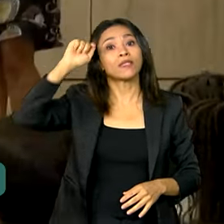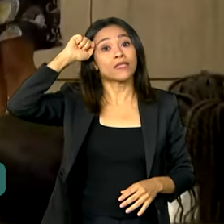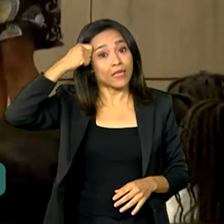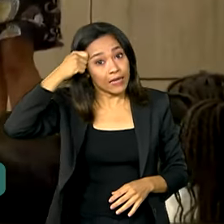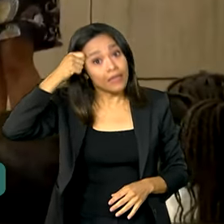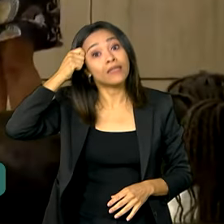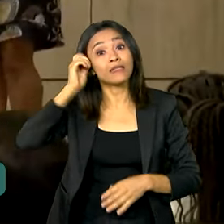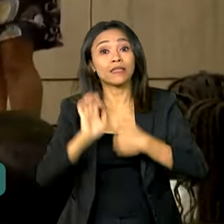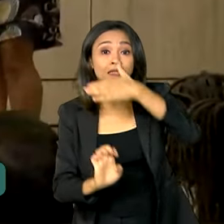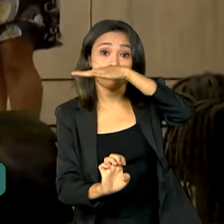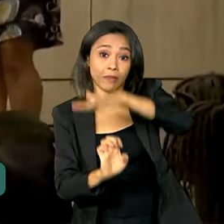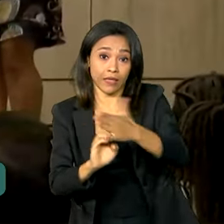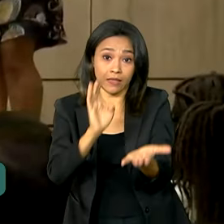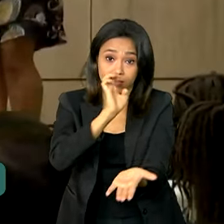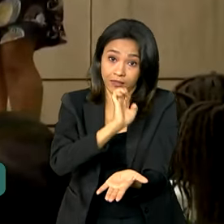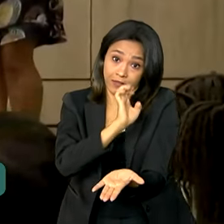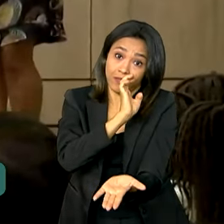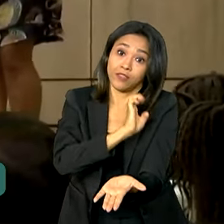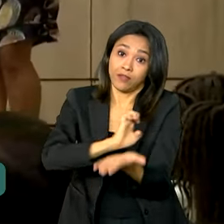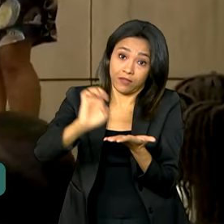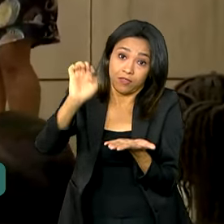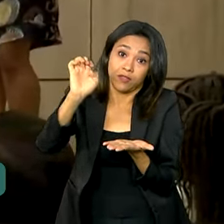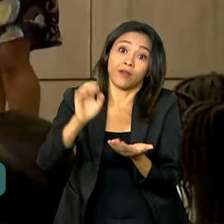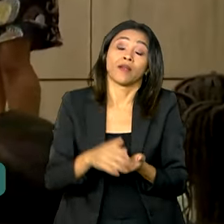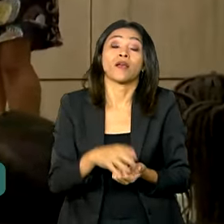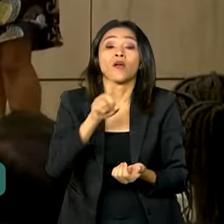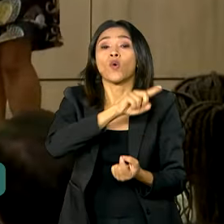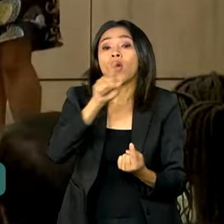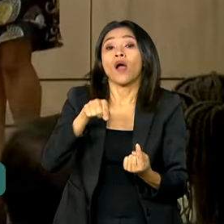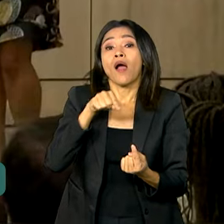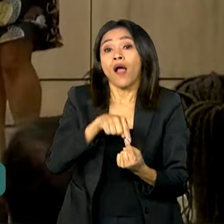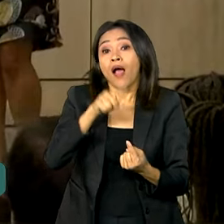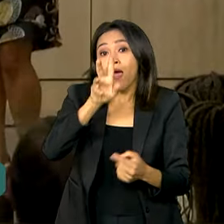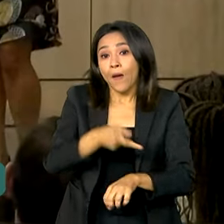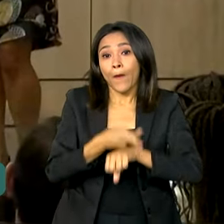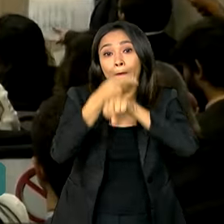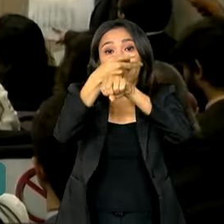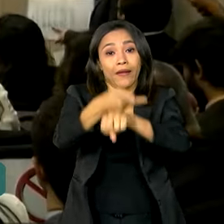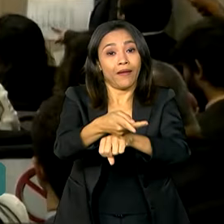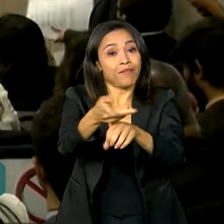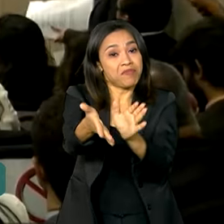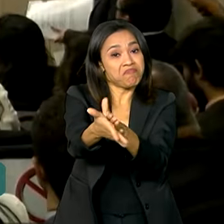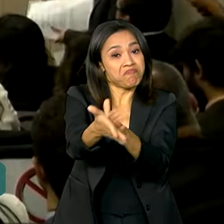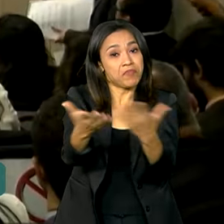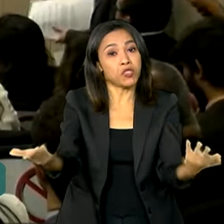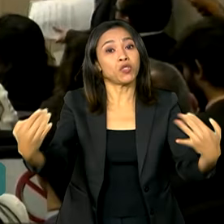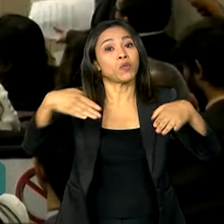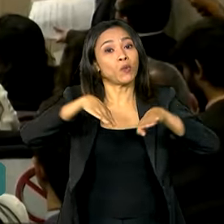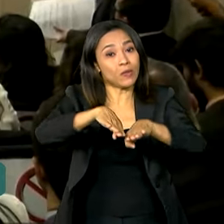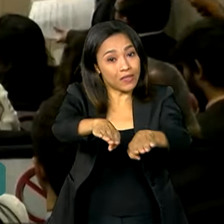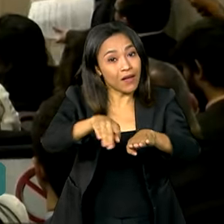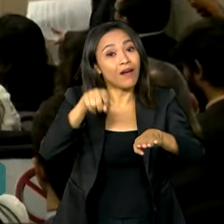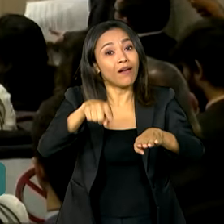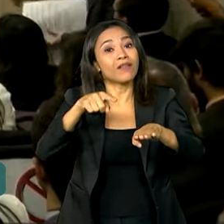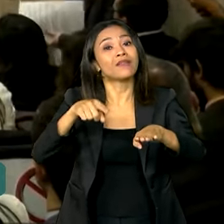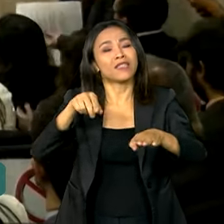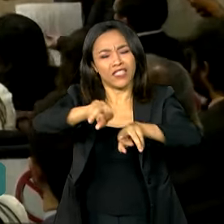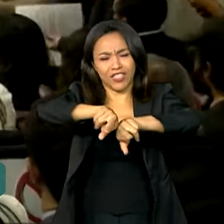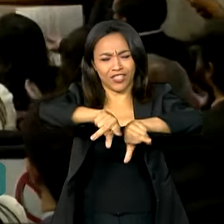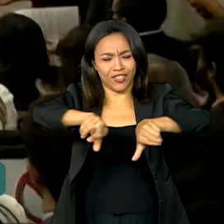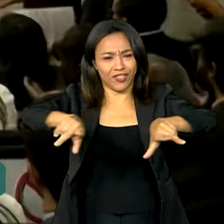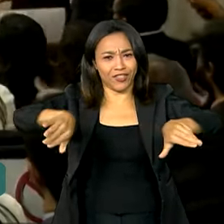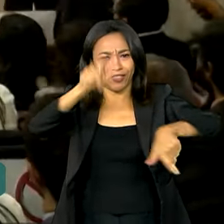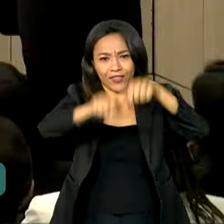exterior. Uma das ações do programa é o Prêmio de Inclusão e Diversidade Racial no